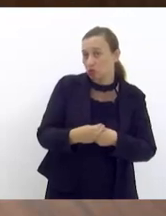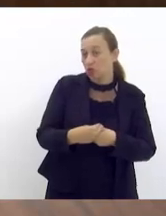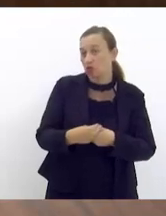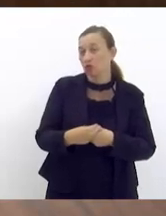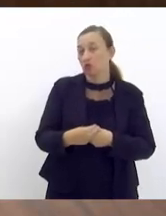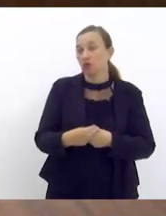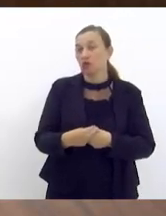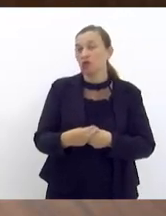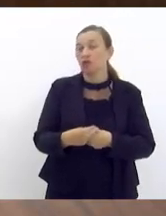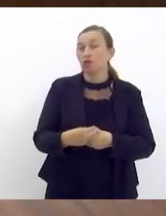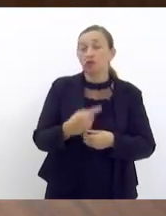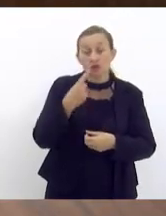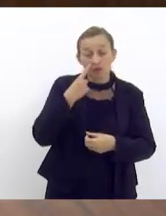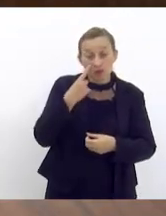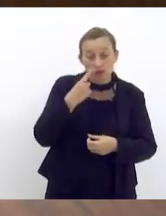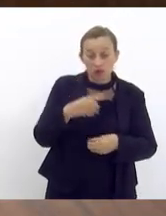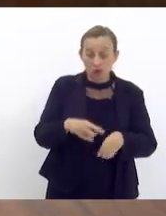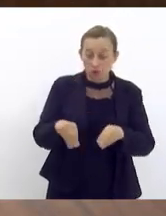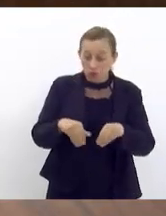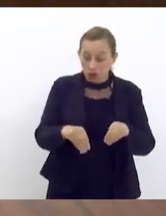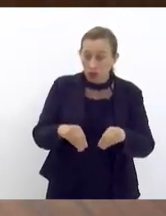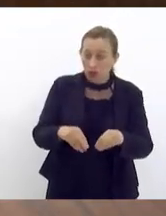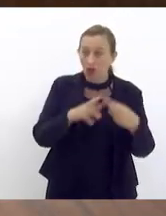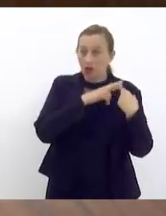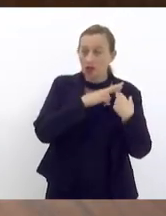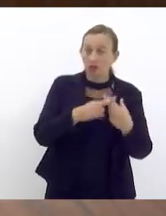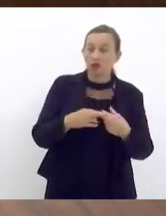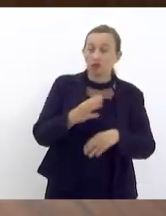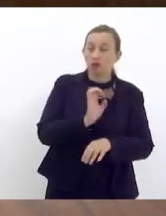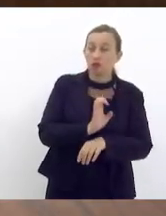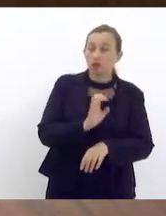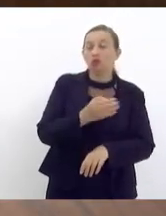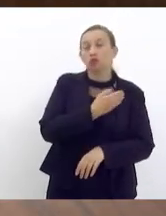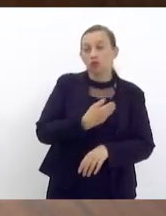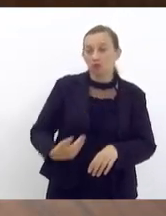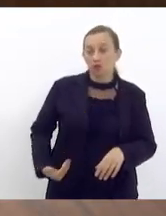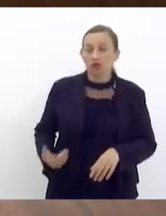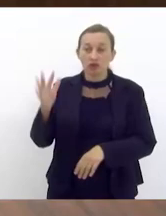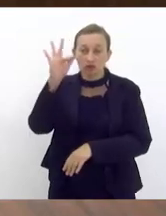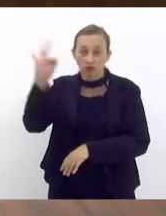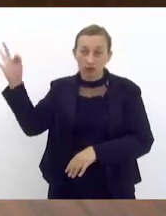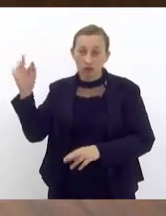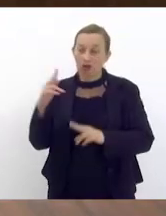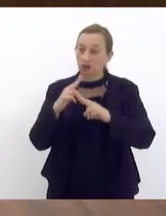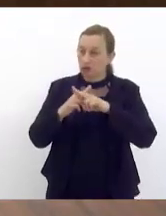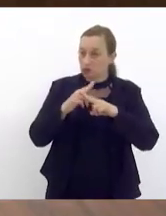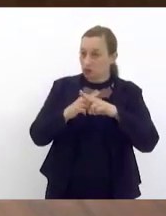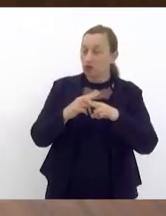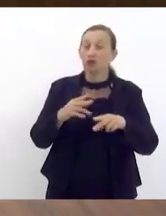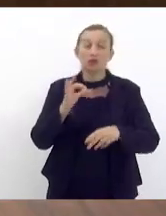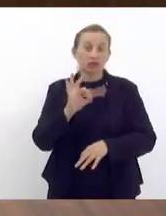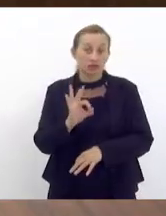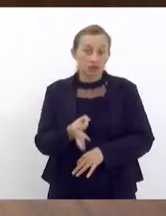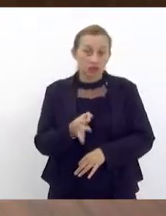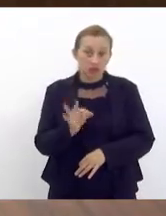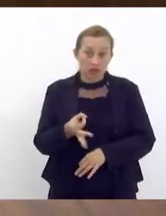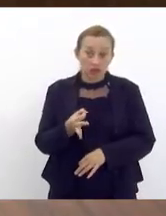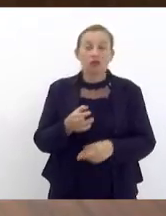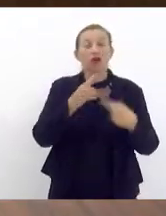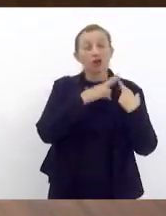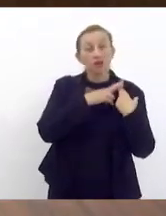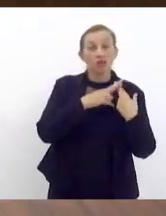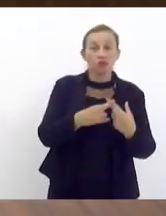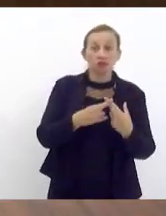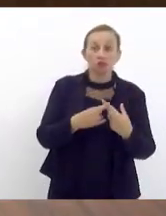viabilizar terrenos ela é responsabilidade do governo federal através da Caixa Econômica Federal e ela evidentemente é